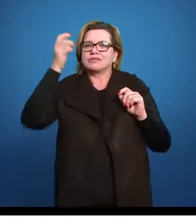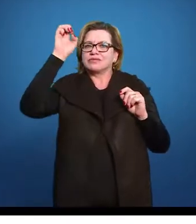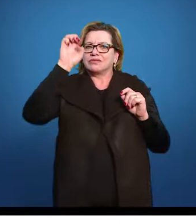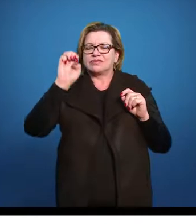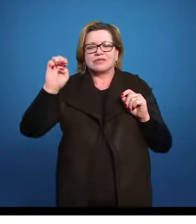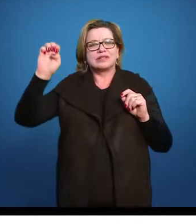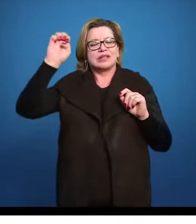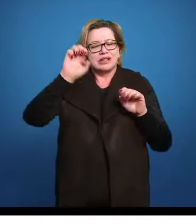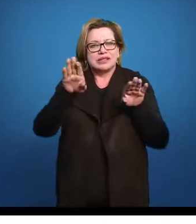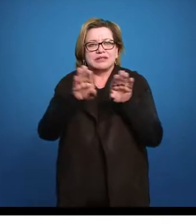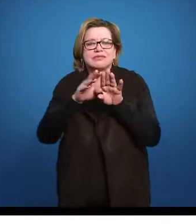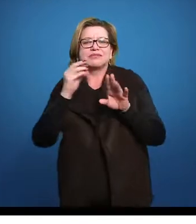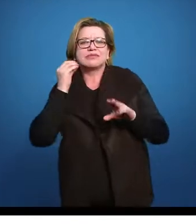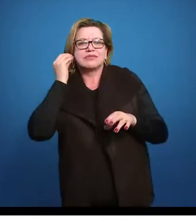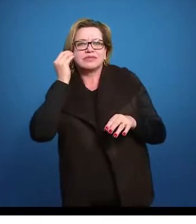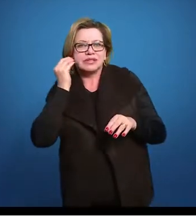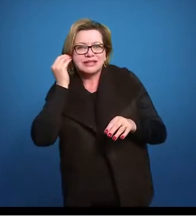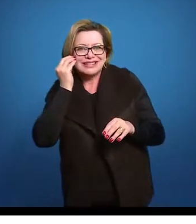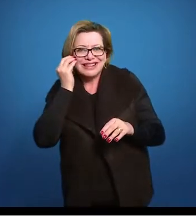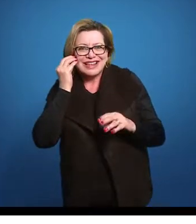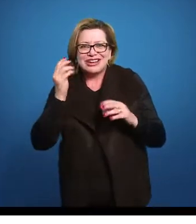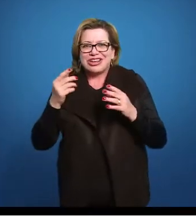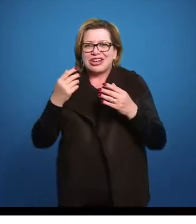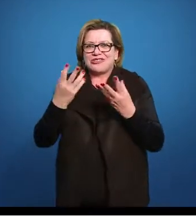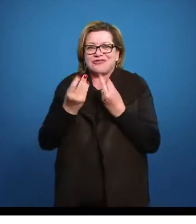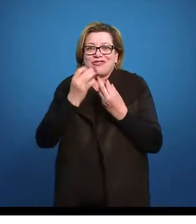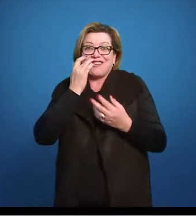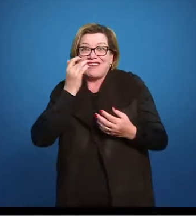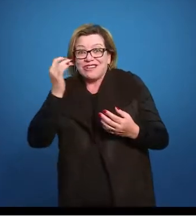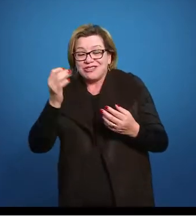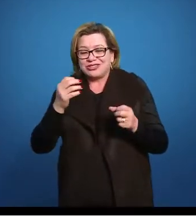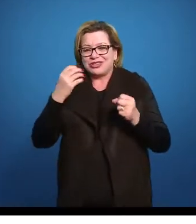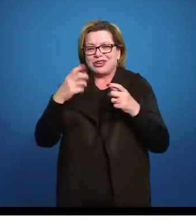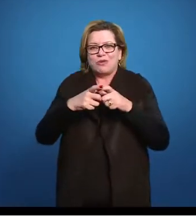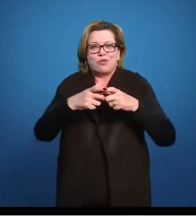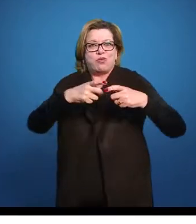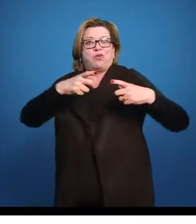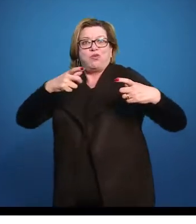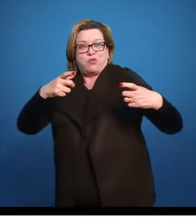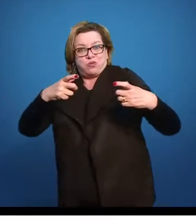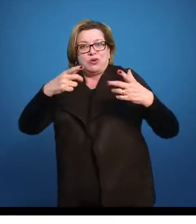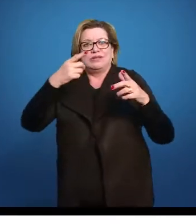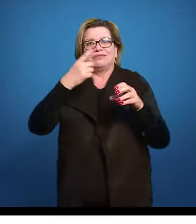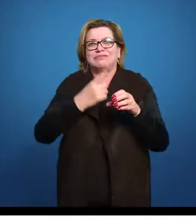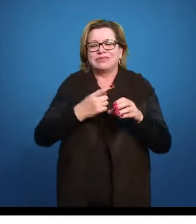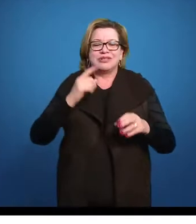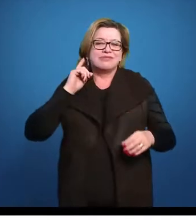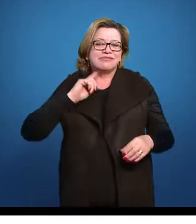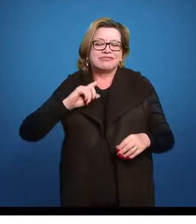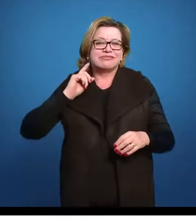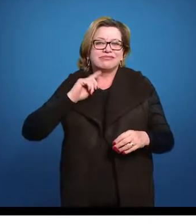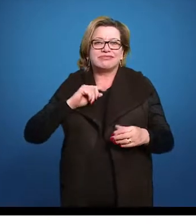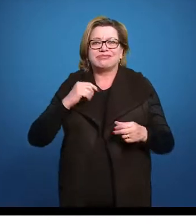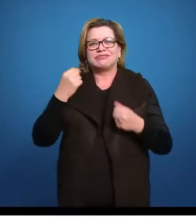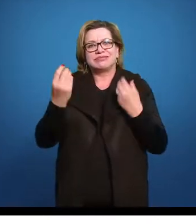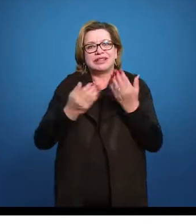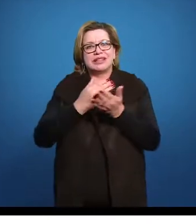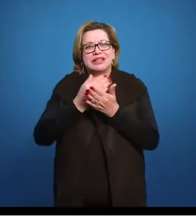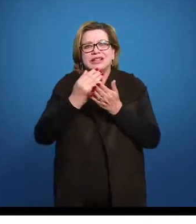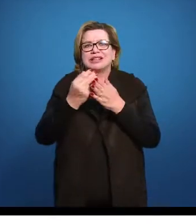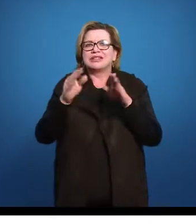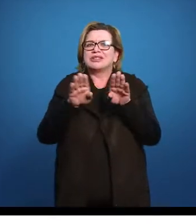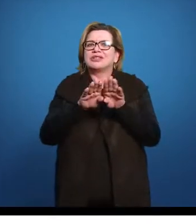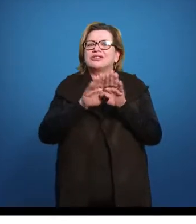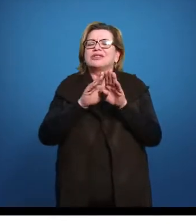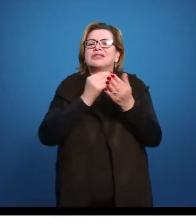que se está vivenciando uma corrida do ouro, um superpovoamento desse lugar, que é Minas Gerais, que a gente vai ter o processo da